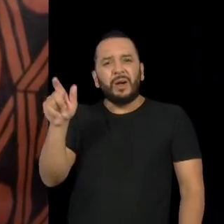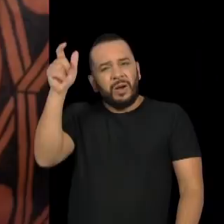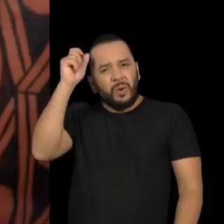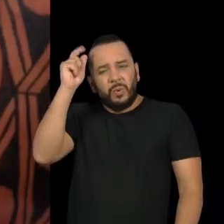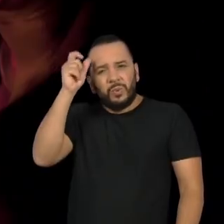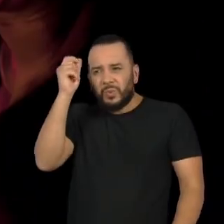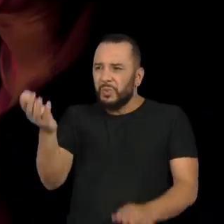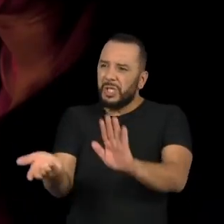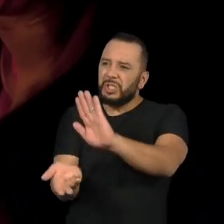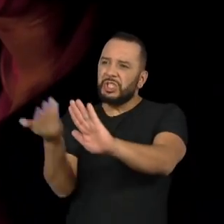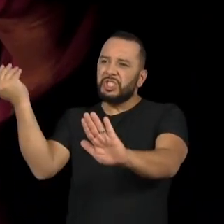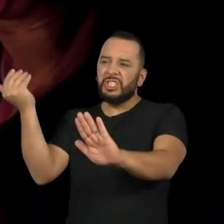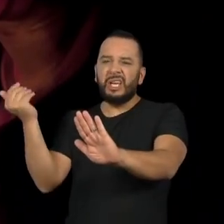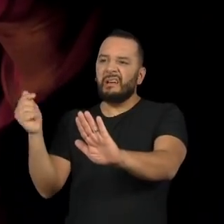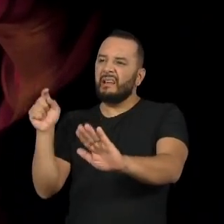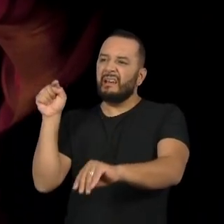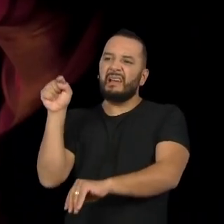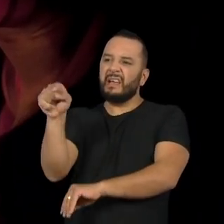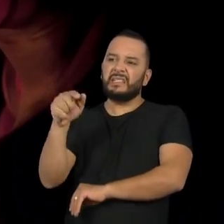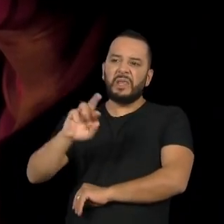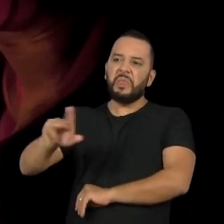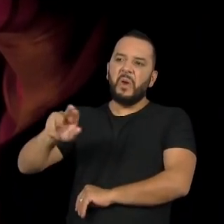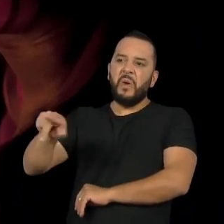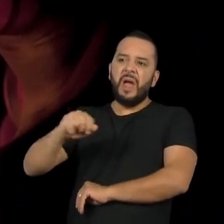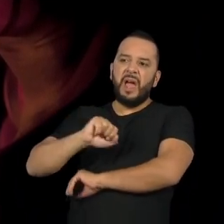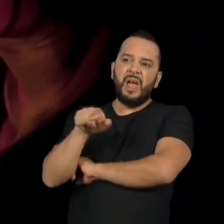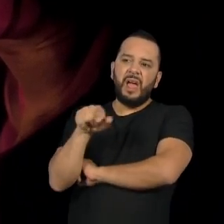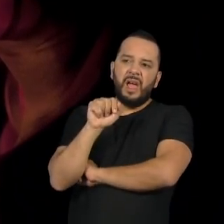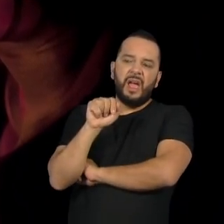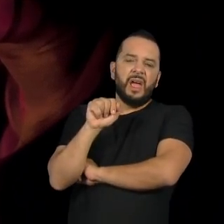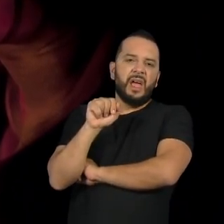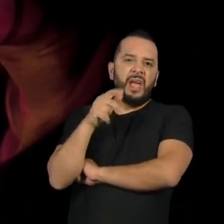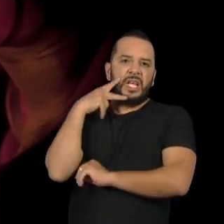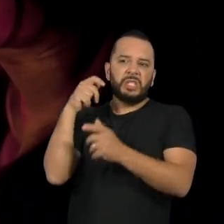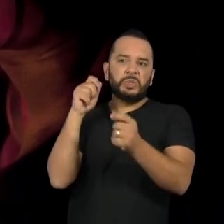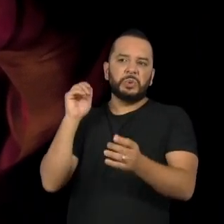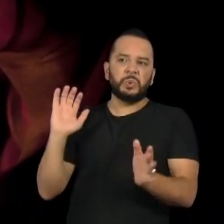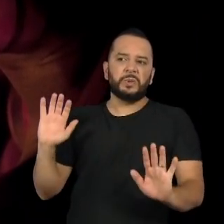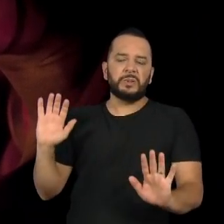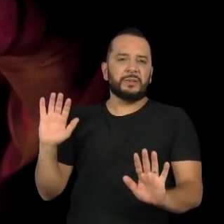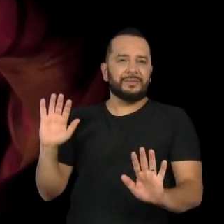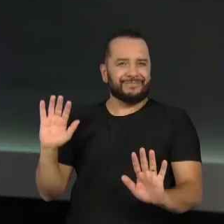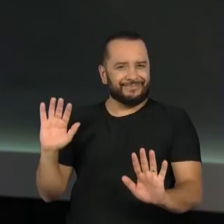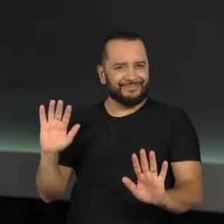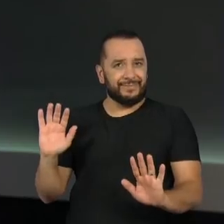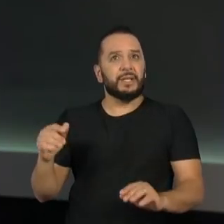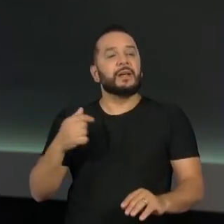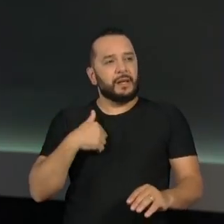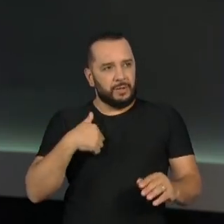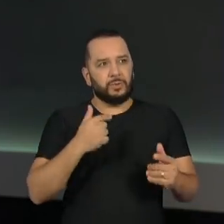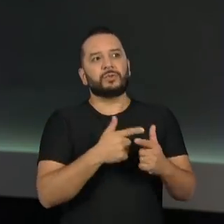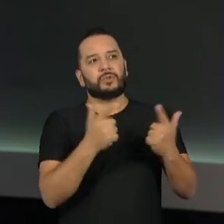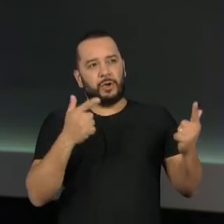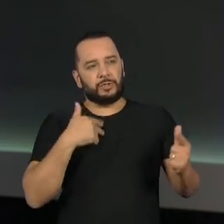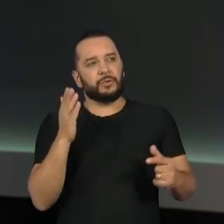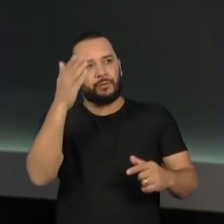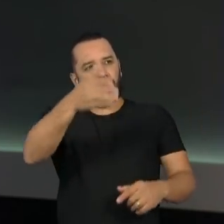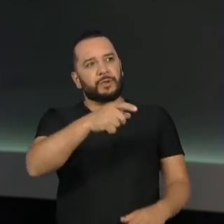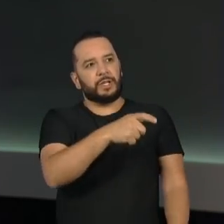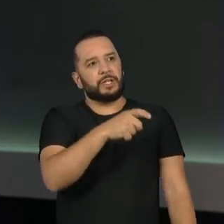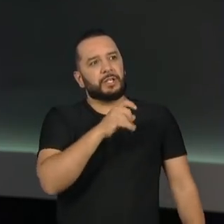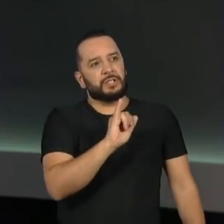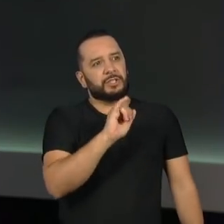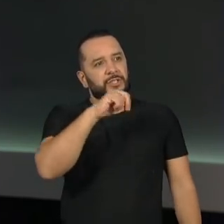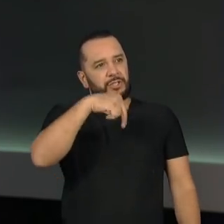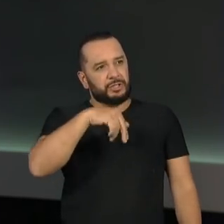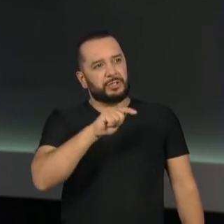preconceito, esse não é mais índio. Quem teve a sorte de ir para o Xingu, eu tive. Eu passei uma noite inteira ouvindo